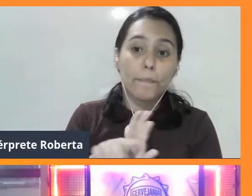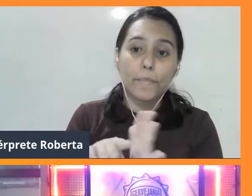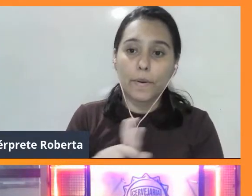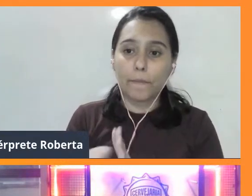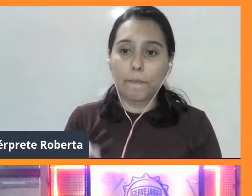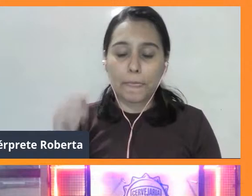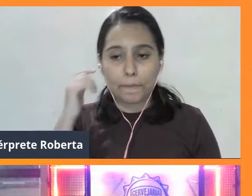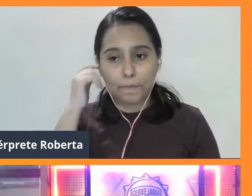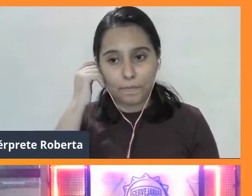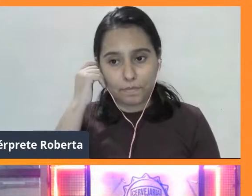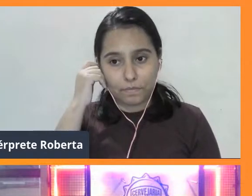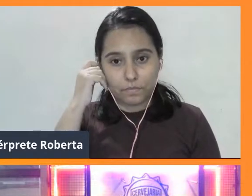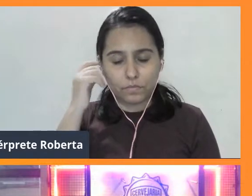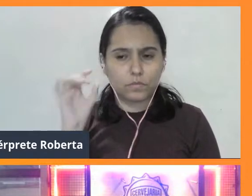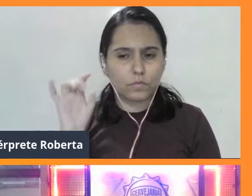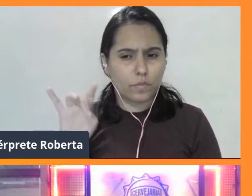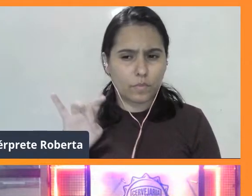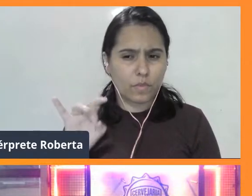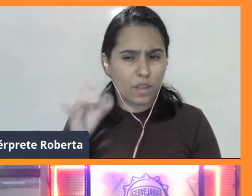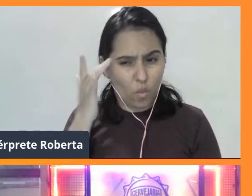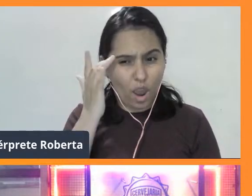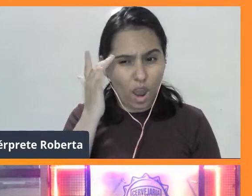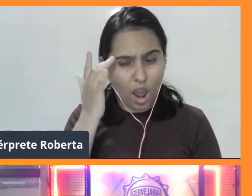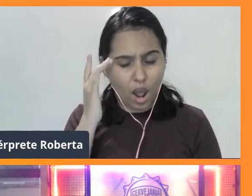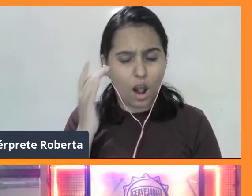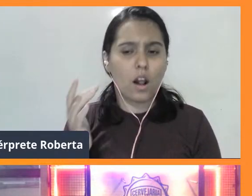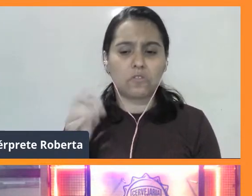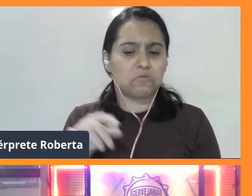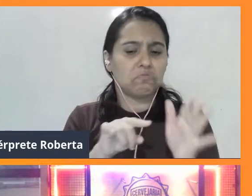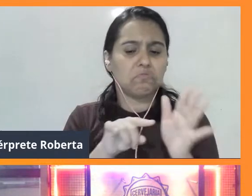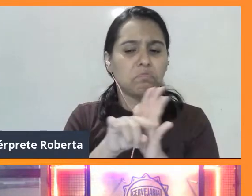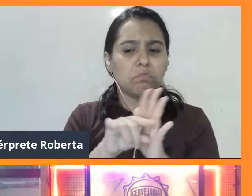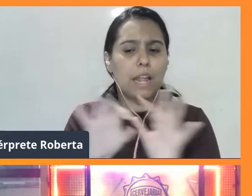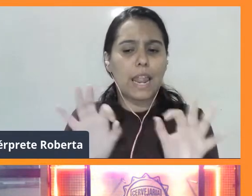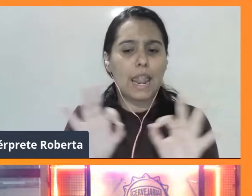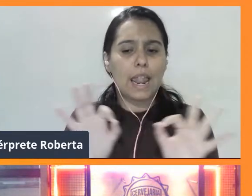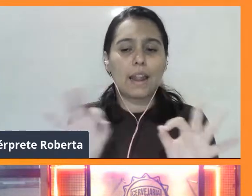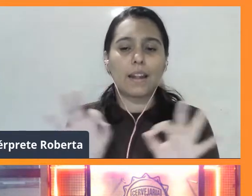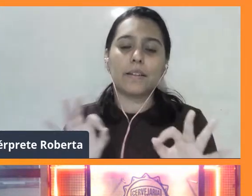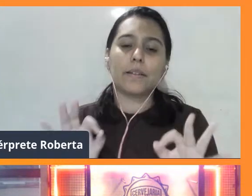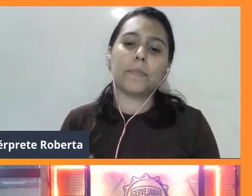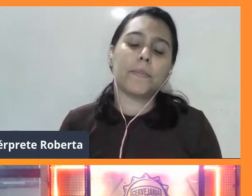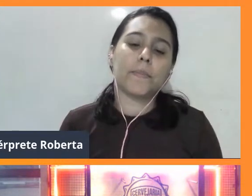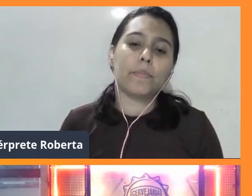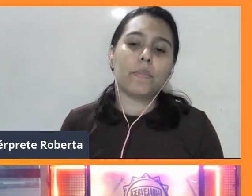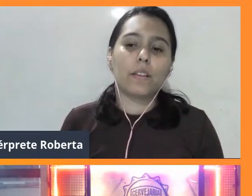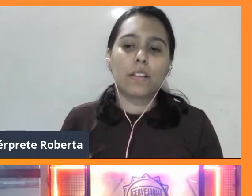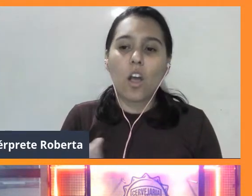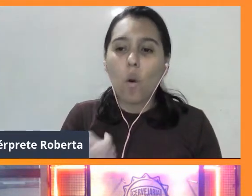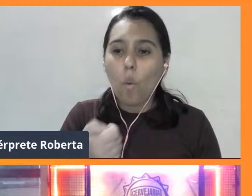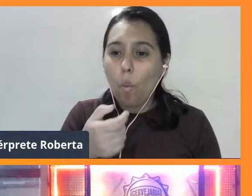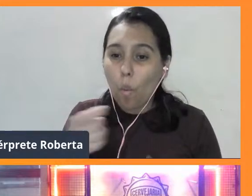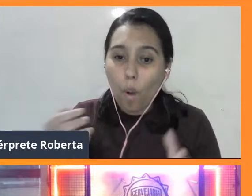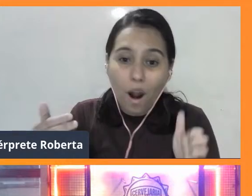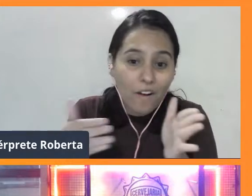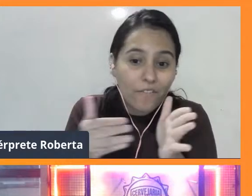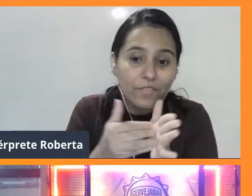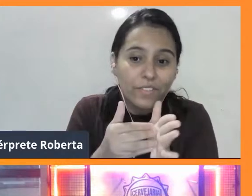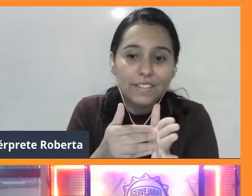Eu acho que a gente não tem mais perguntas, né? Já estamos próximos do final. Não é isso?